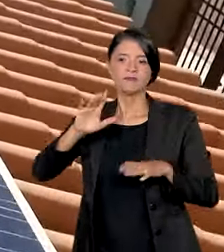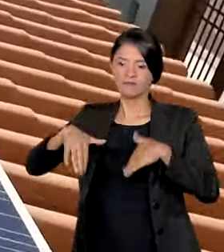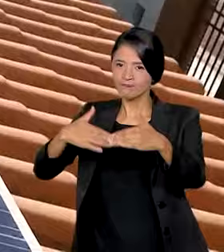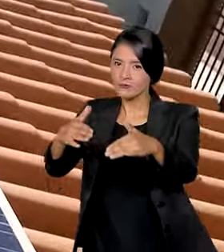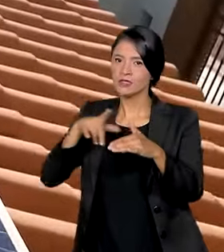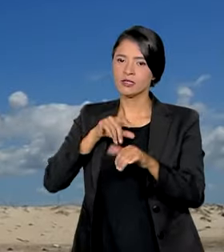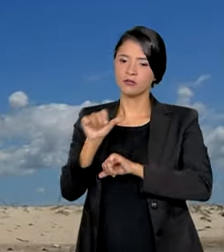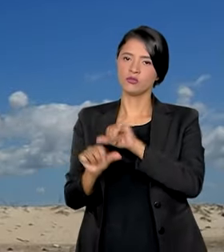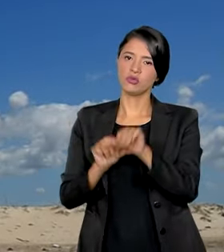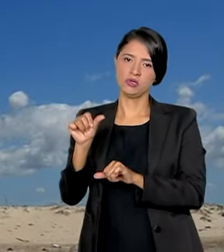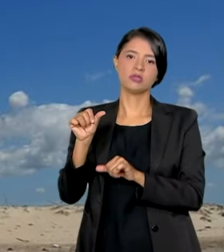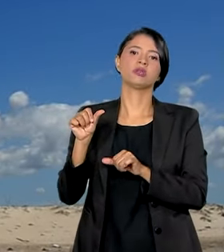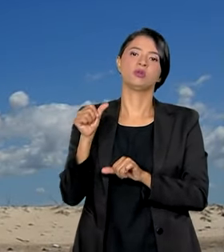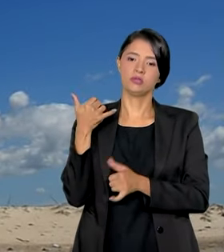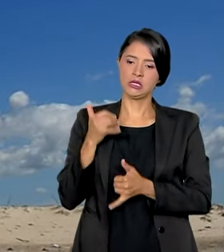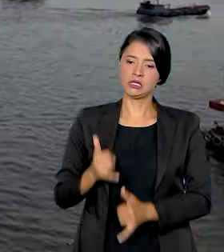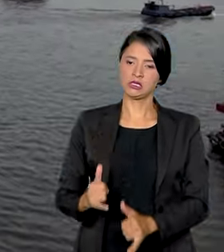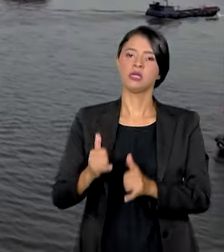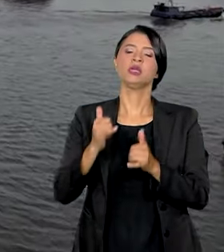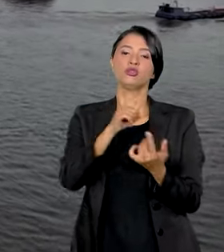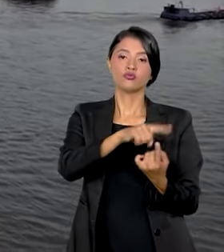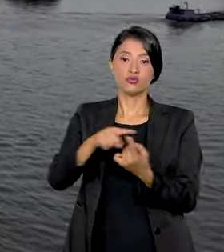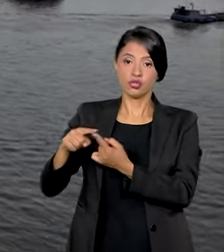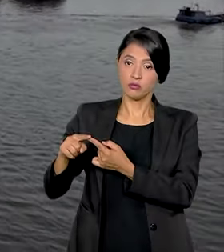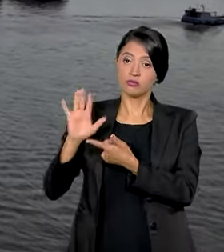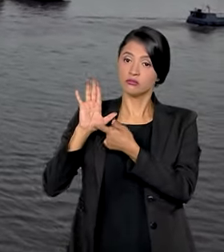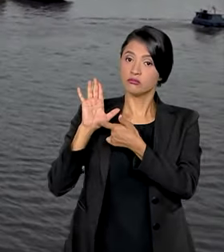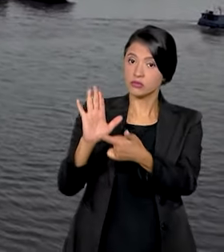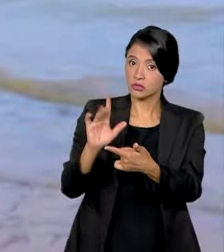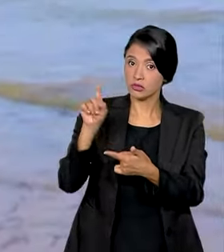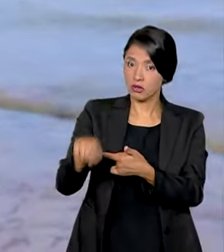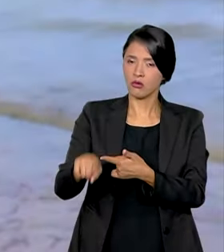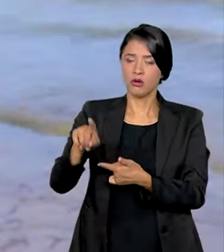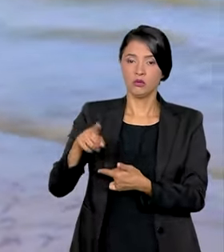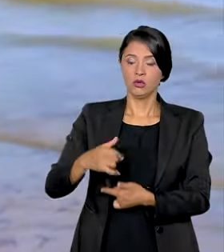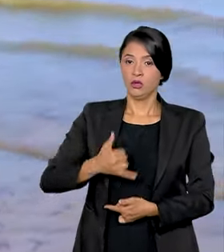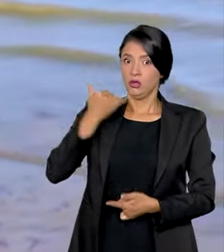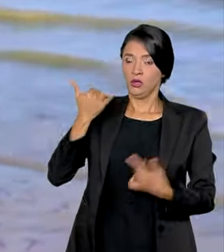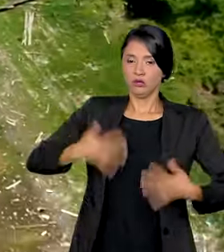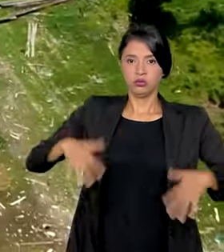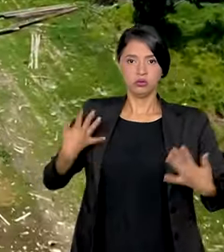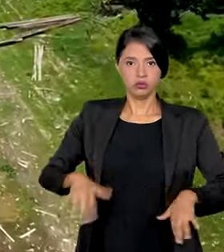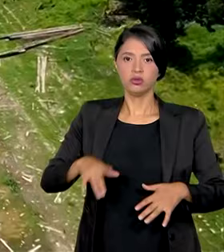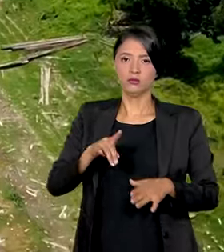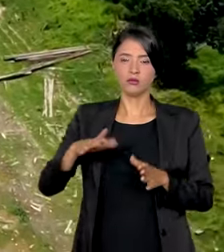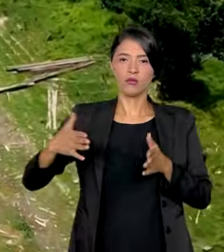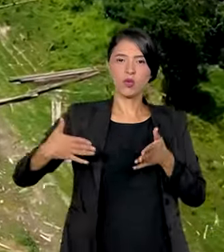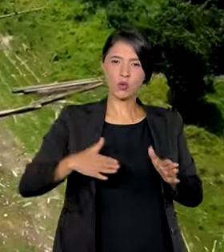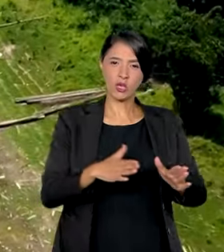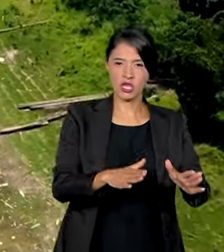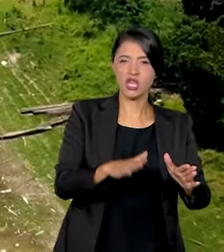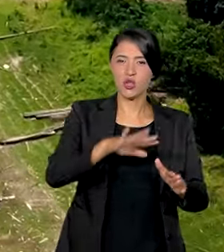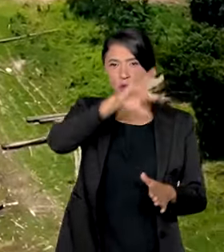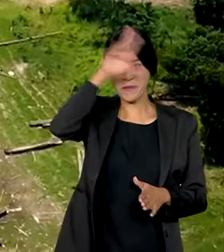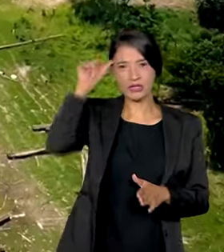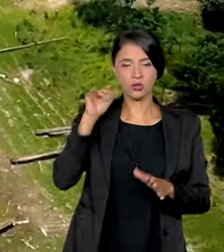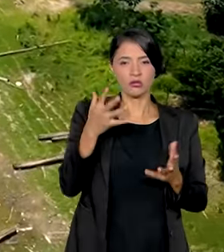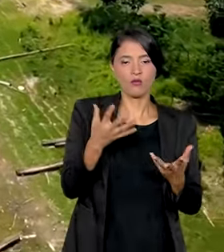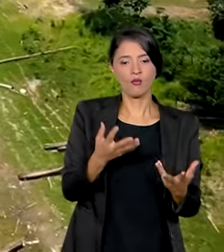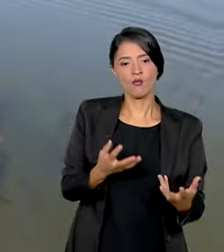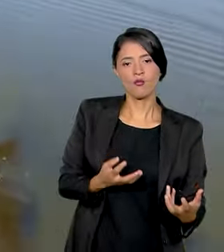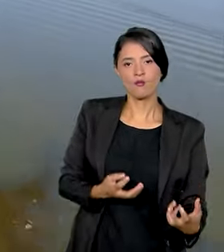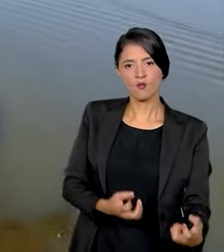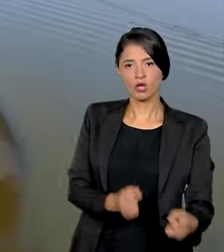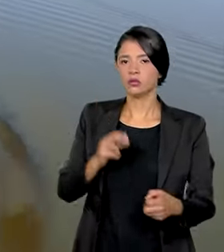transformação no modelo energético. E tendo para mostrar como algo chocante a seca dos rios da Amazônia, como